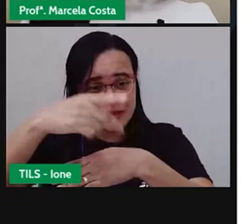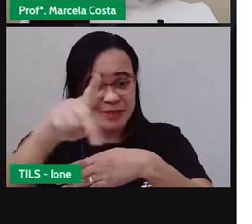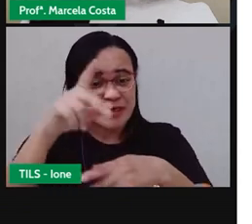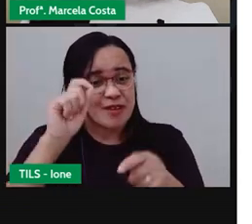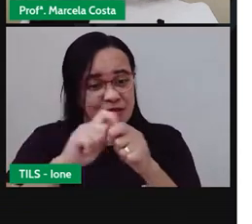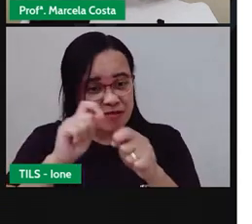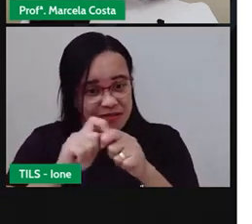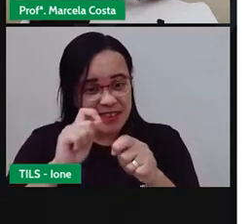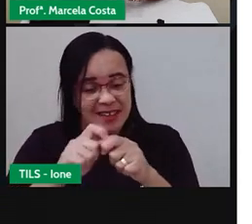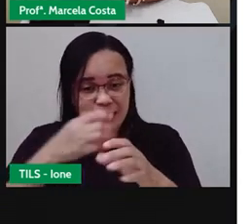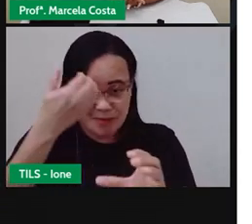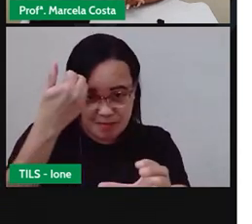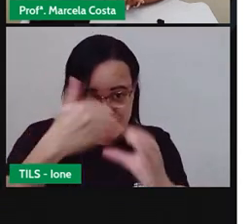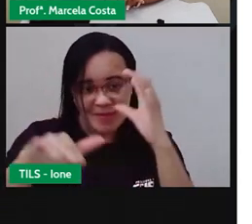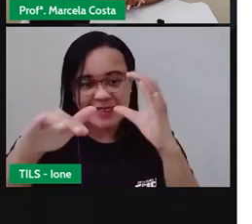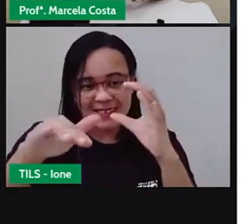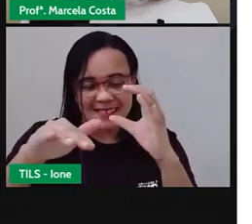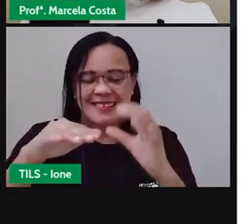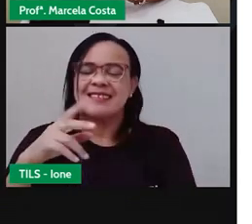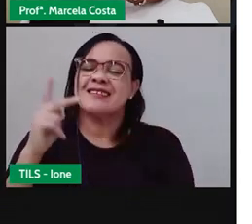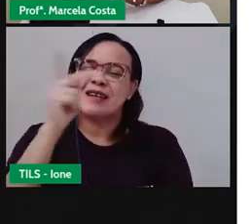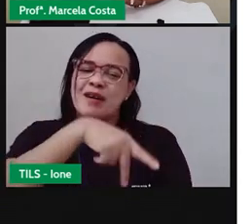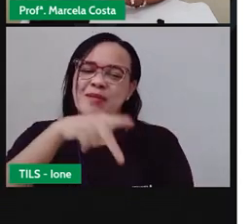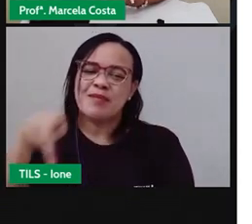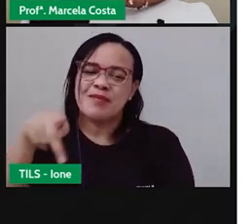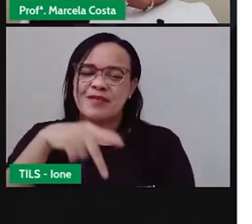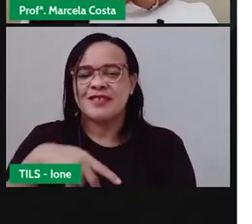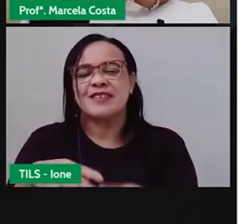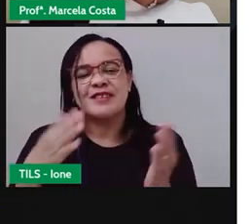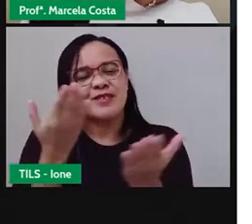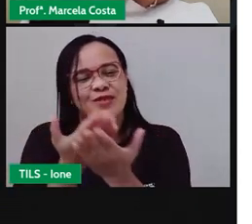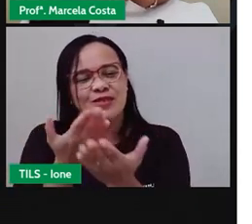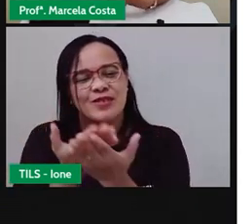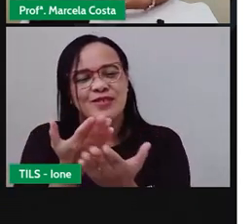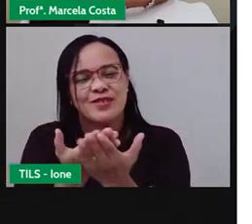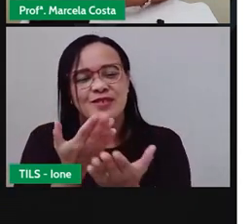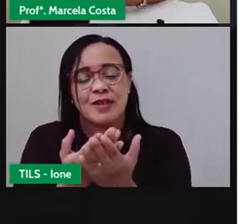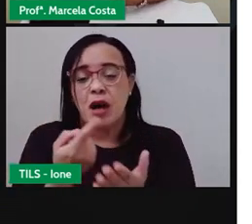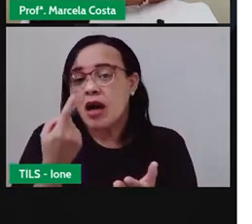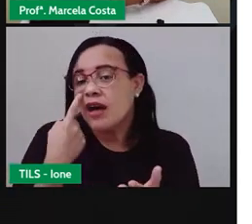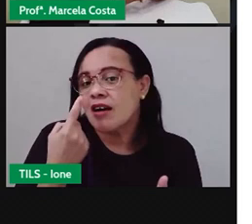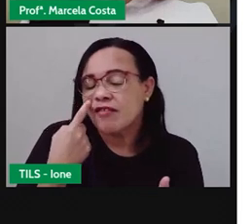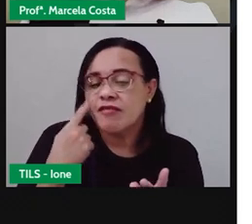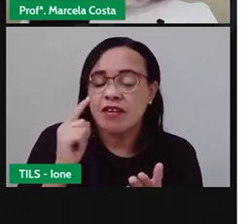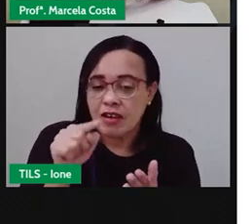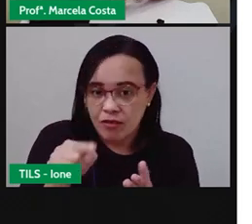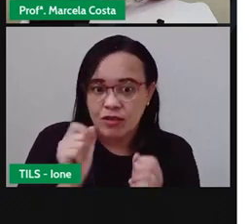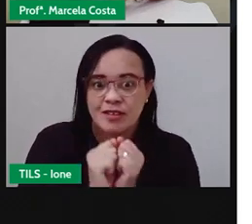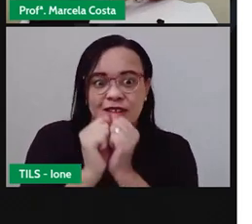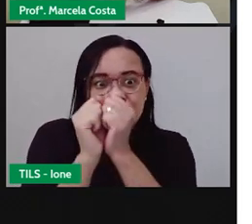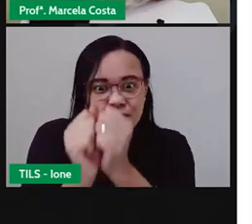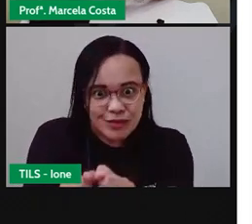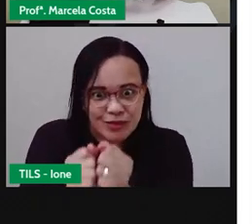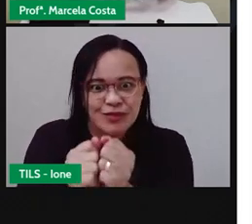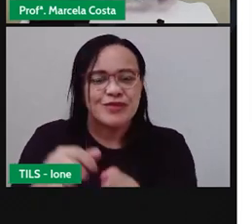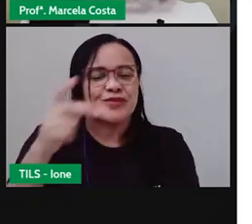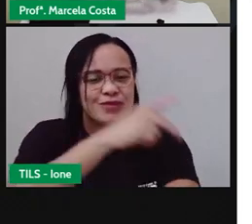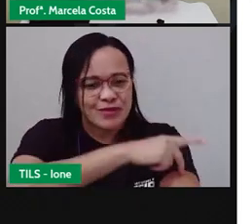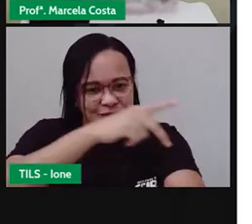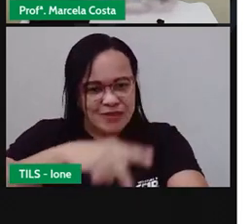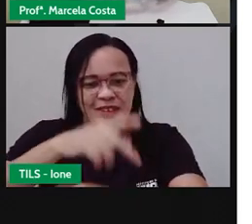encaminhar pra professora da sua turma pra que ela saiba que você tá acompanhando as atividades do percurso pedagógico